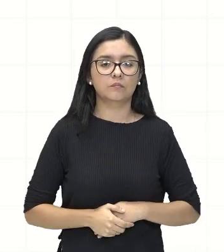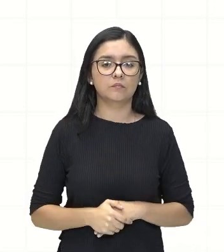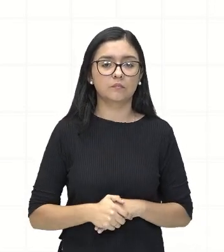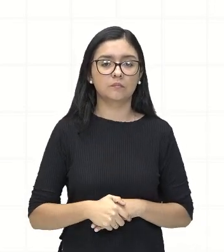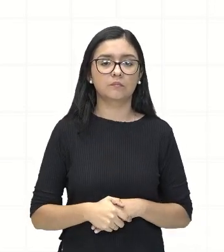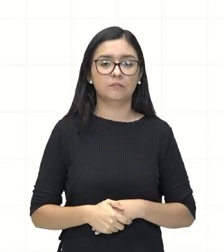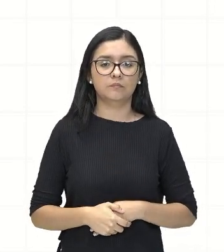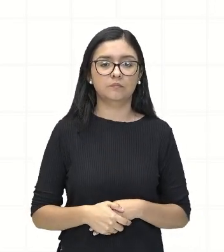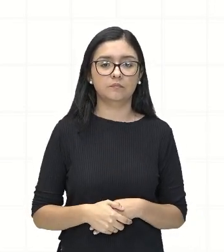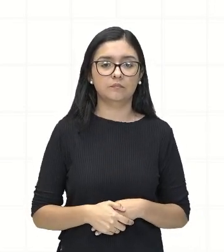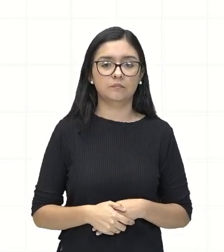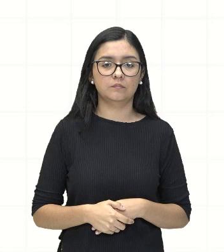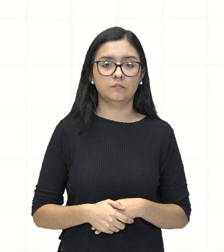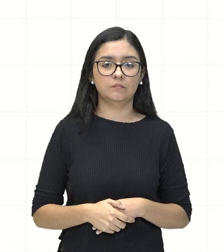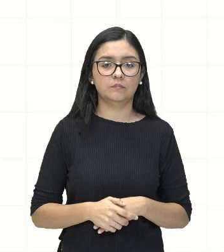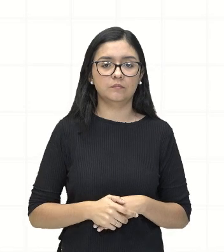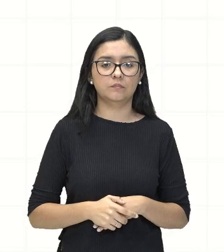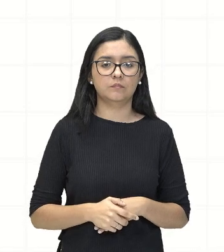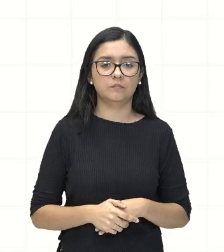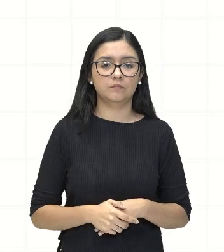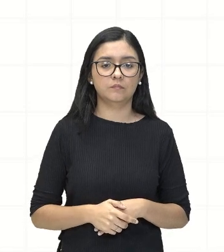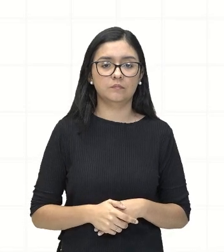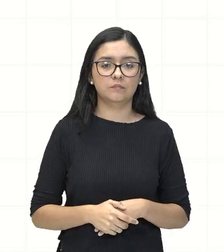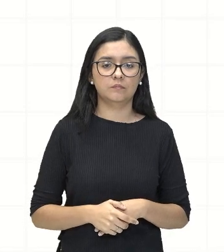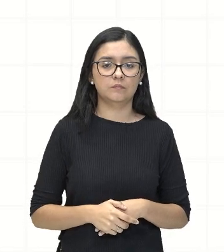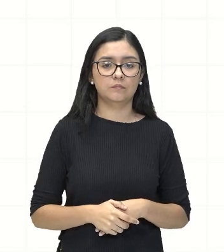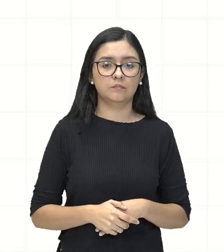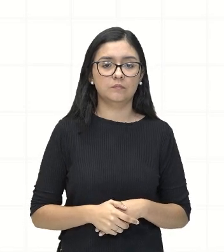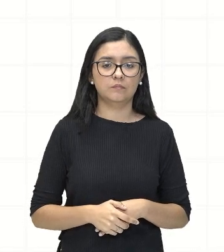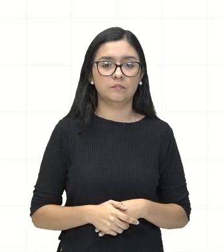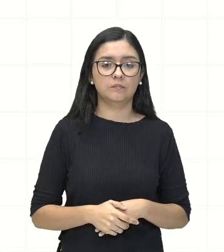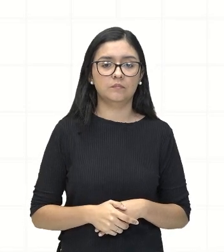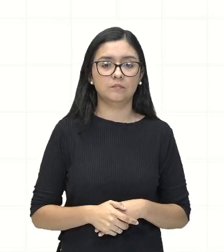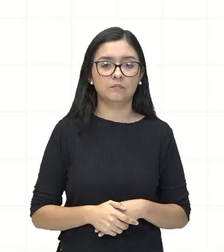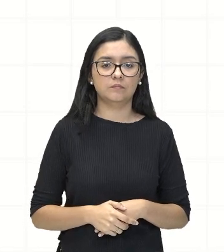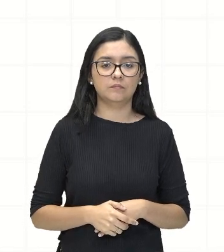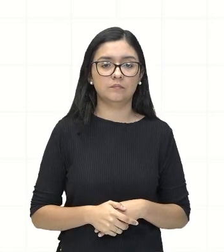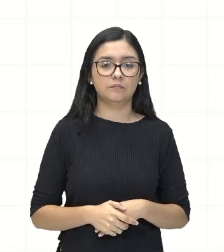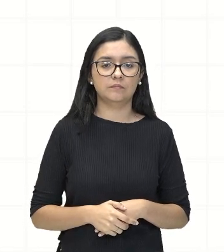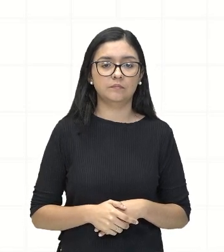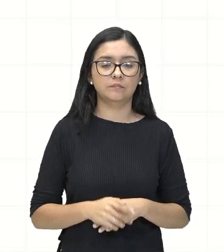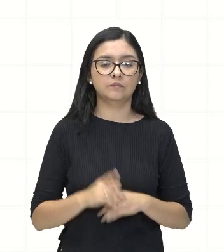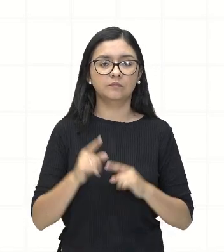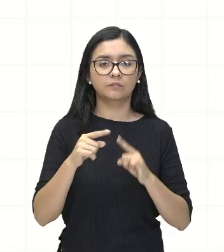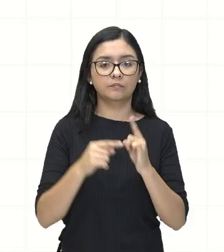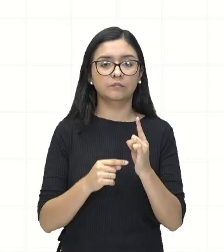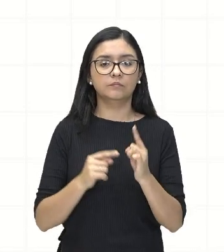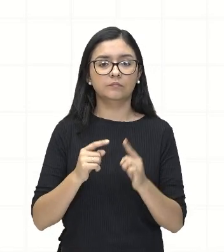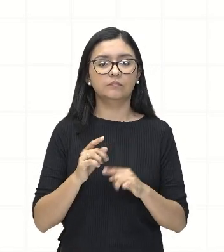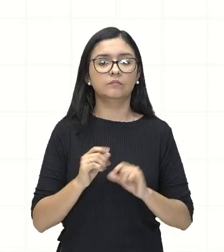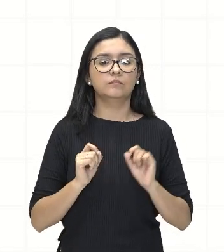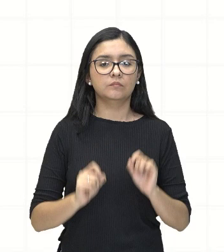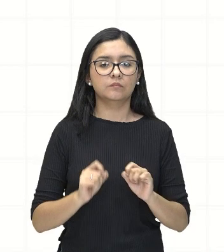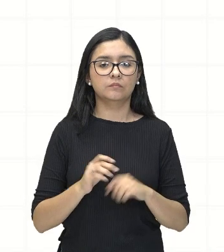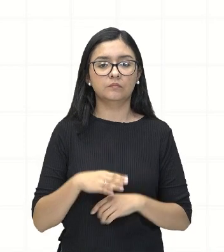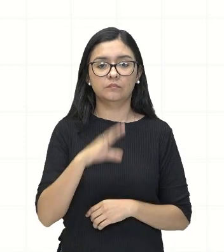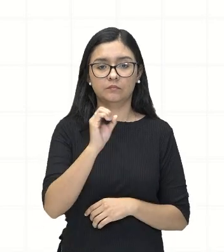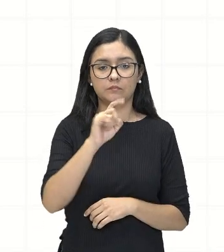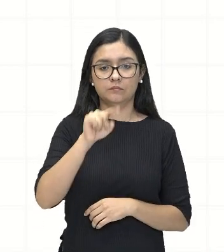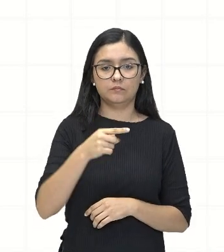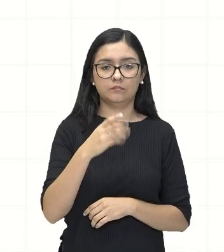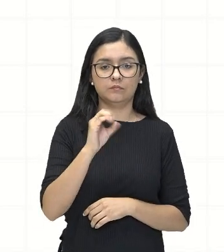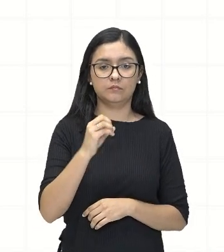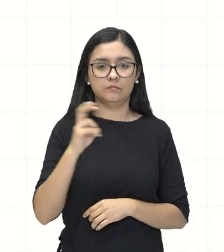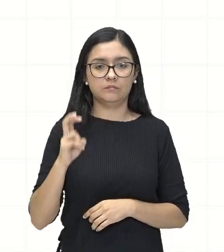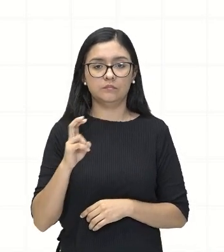que multiplica 1 mais 0,05 e o expoente